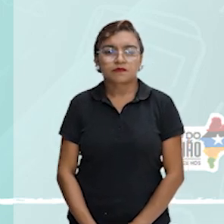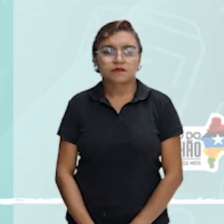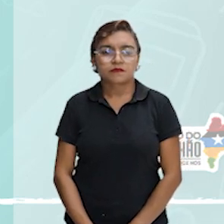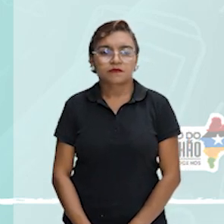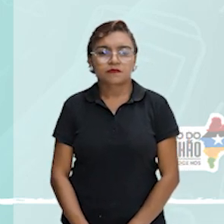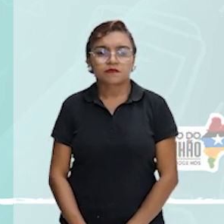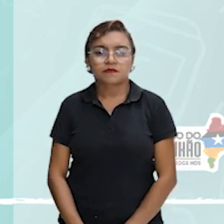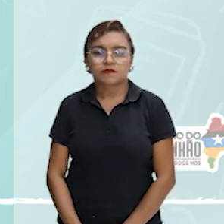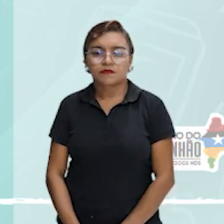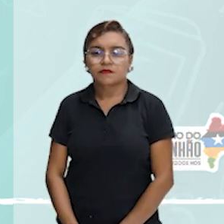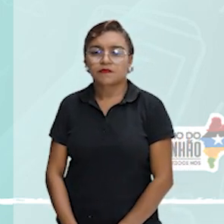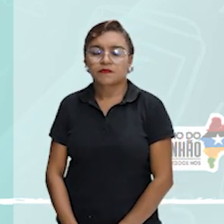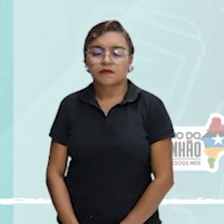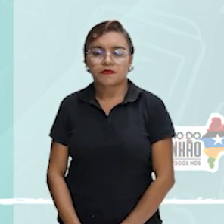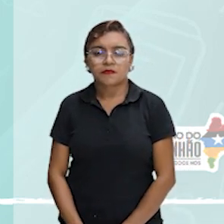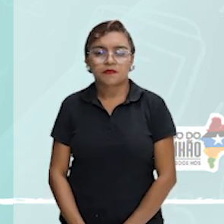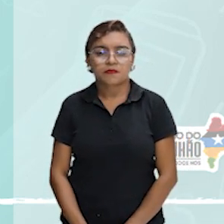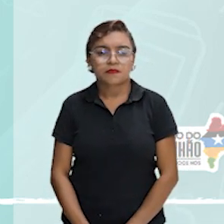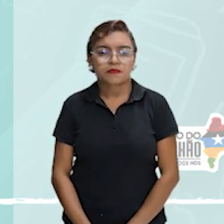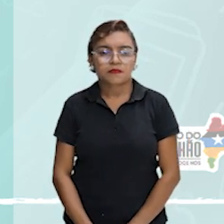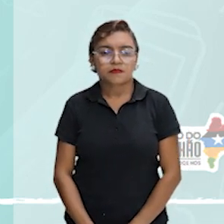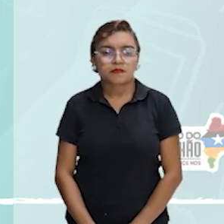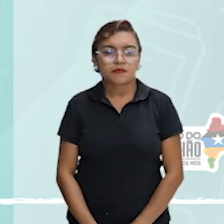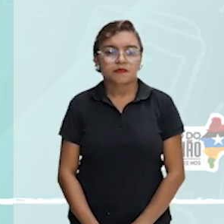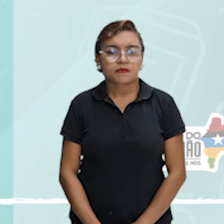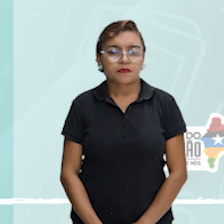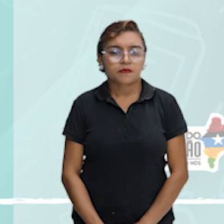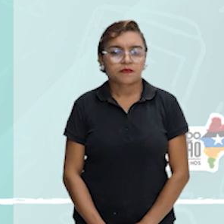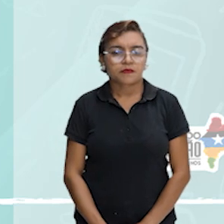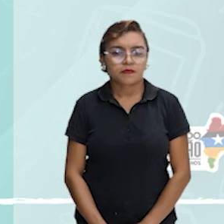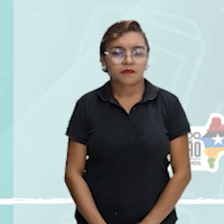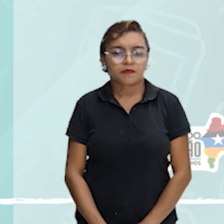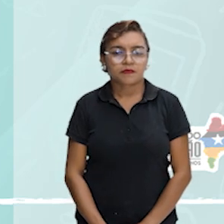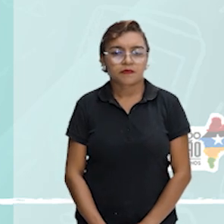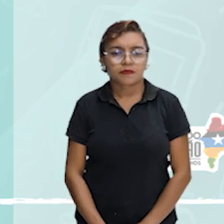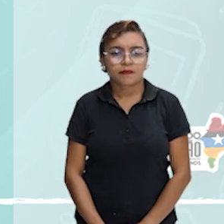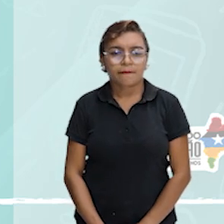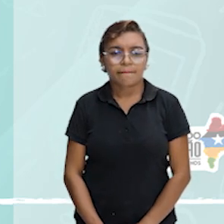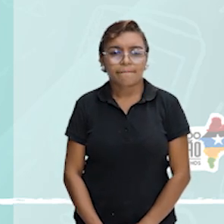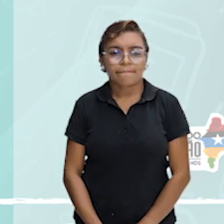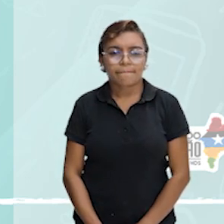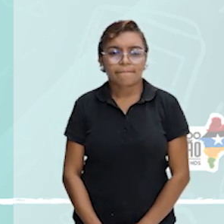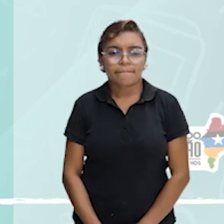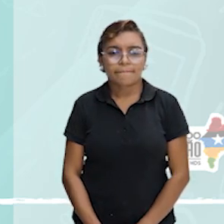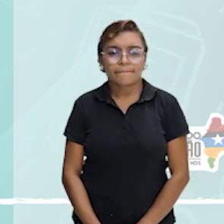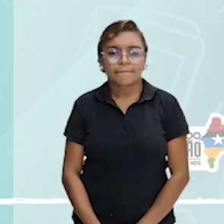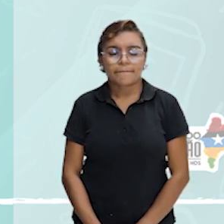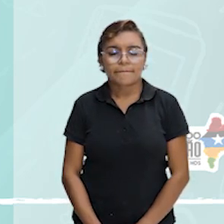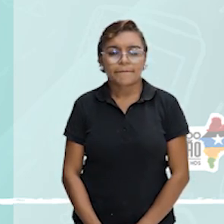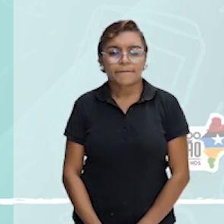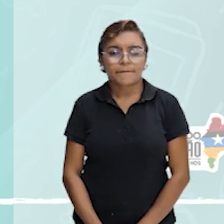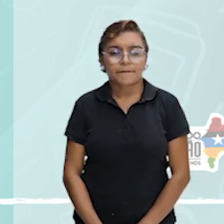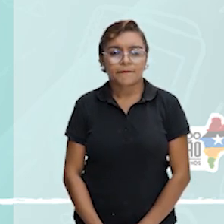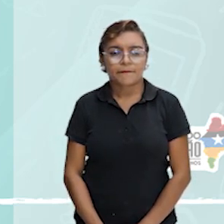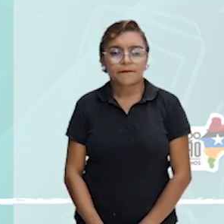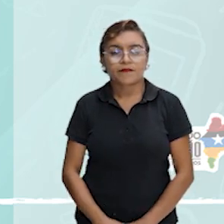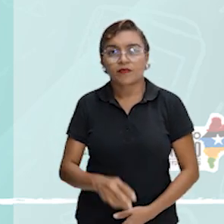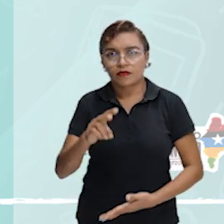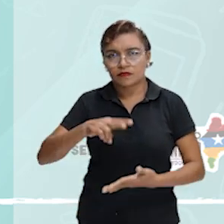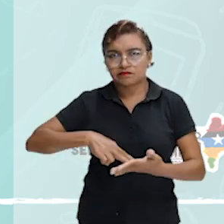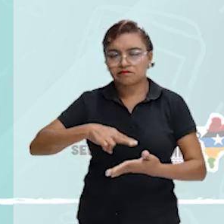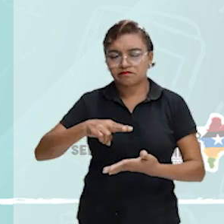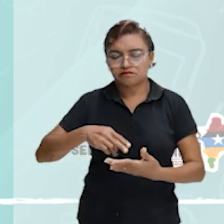três anos no momento da morte, situando o nascimento em 1834. Independentemente do